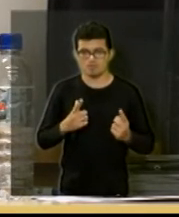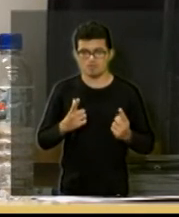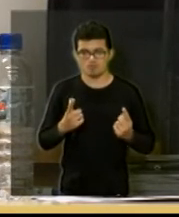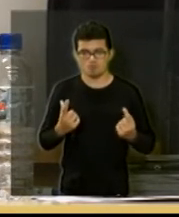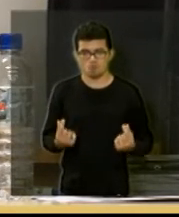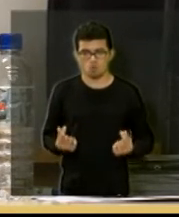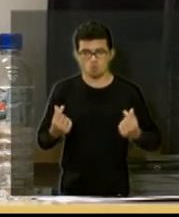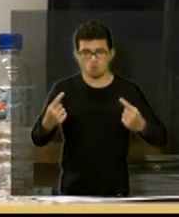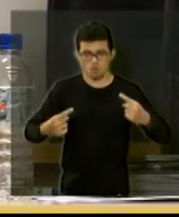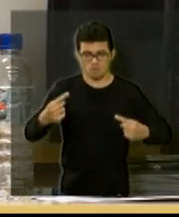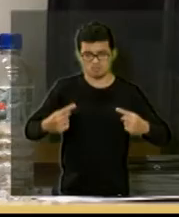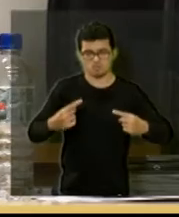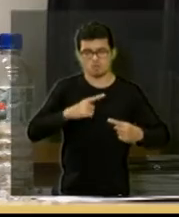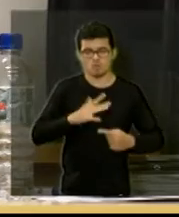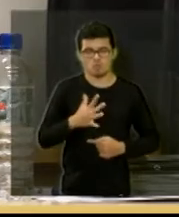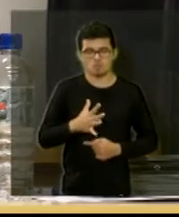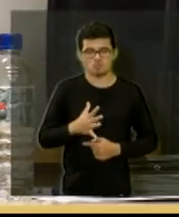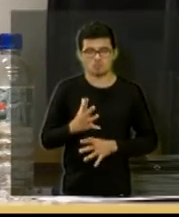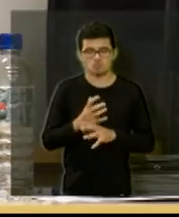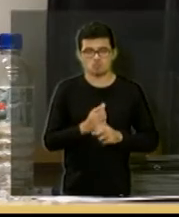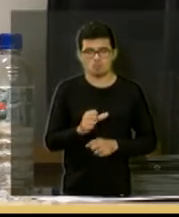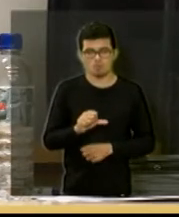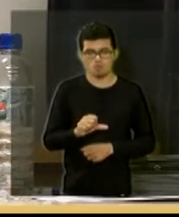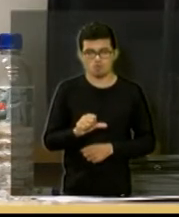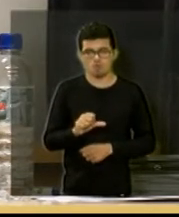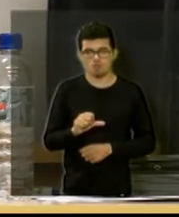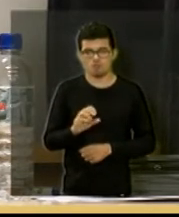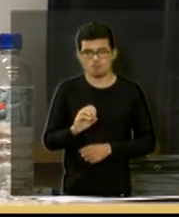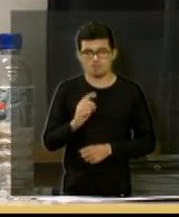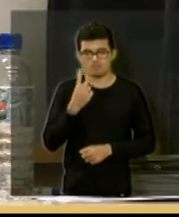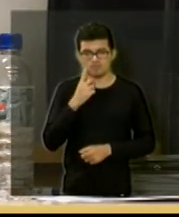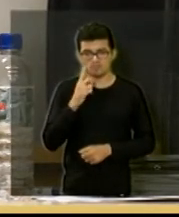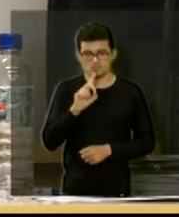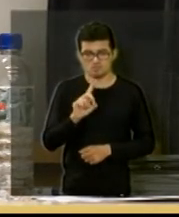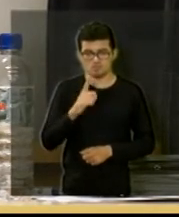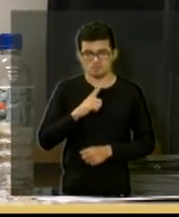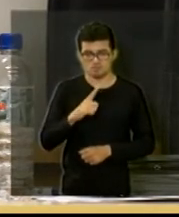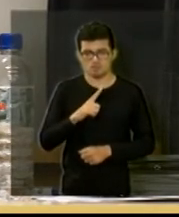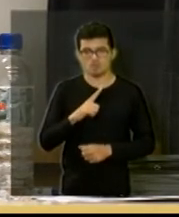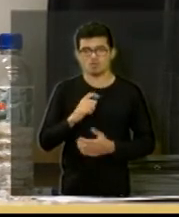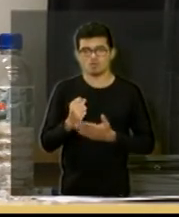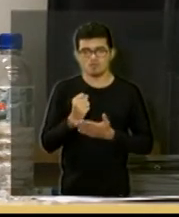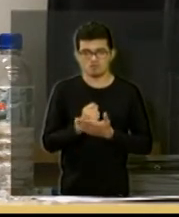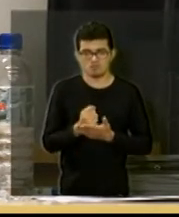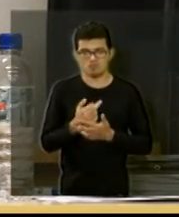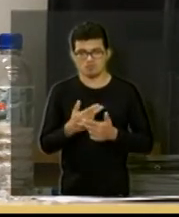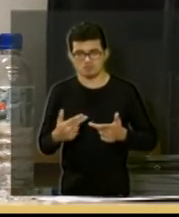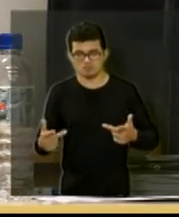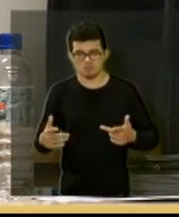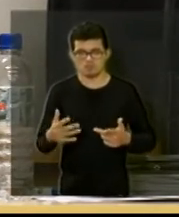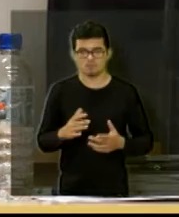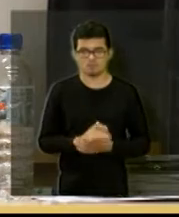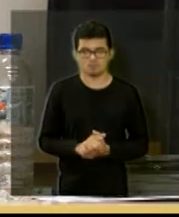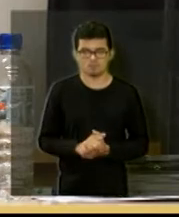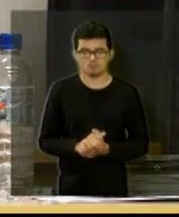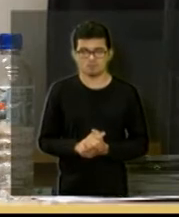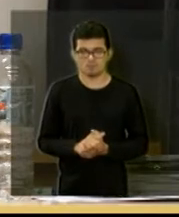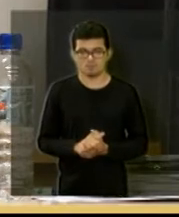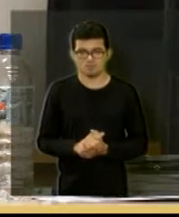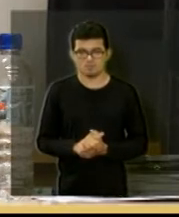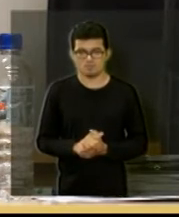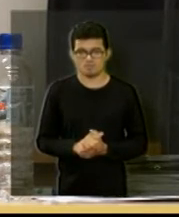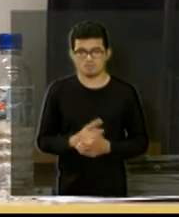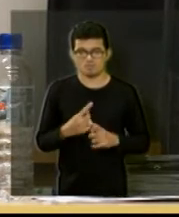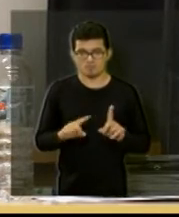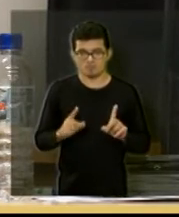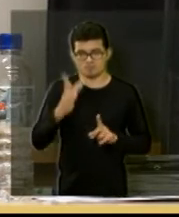vai levar sei lá uns 90 dias que é o tempo de soltar especificação e tudo isso aí até a execução mas a